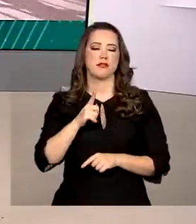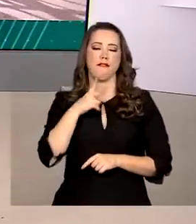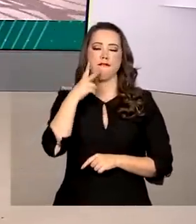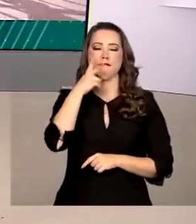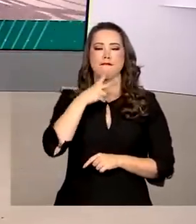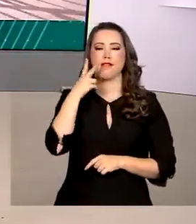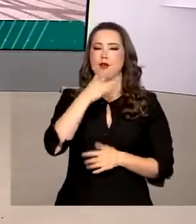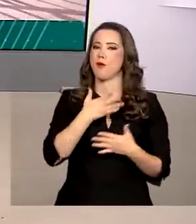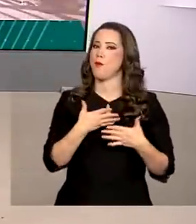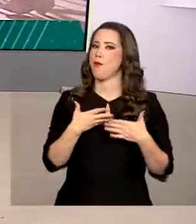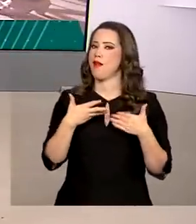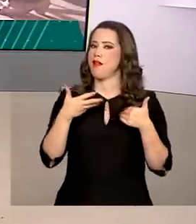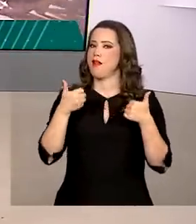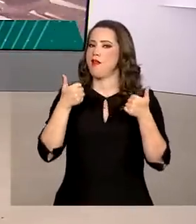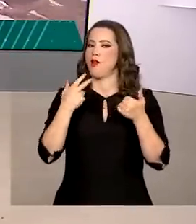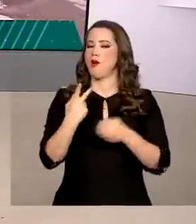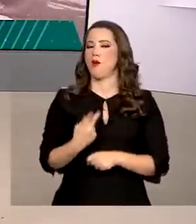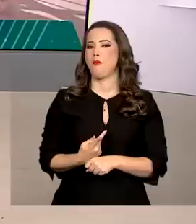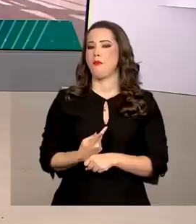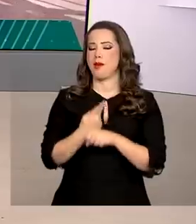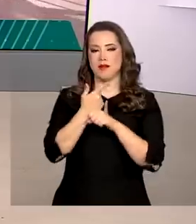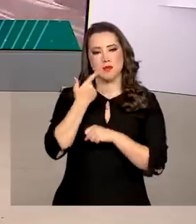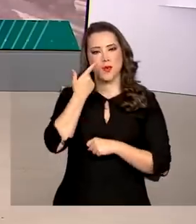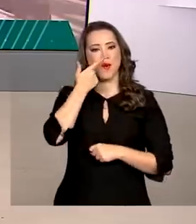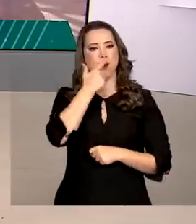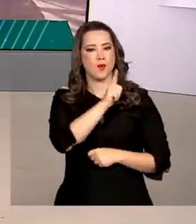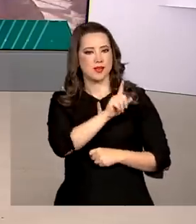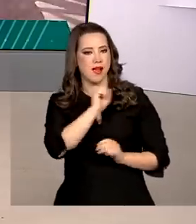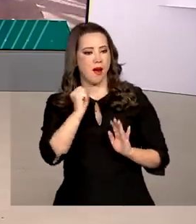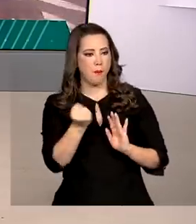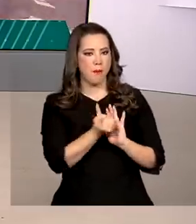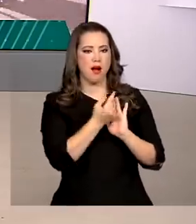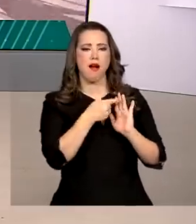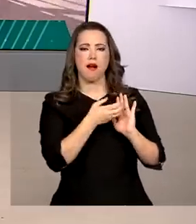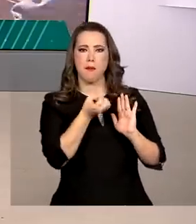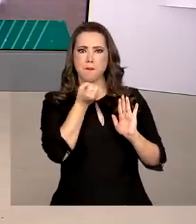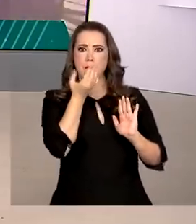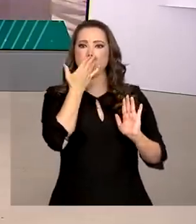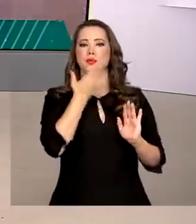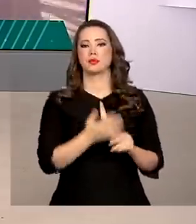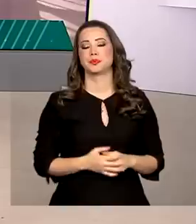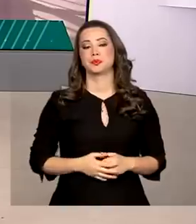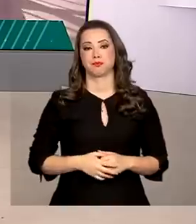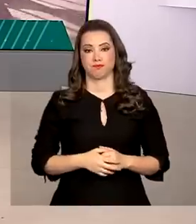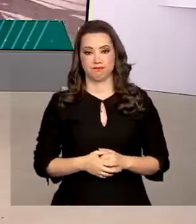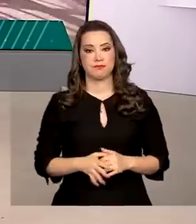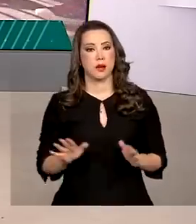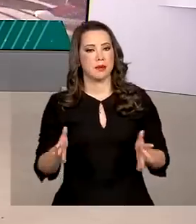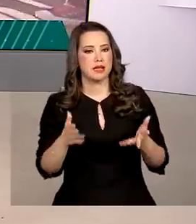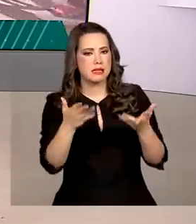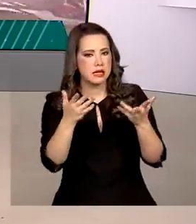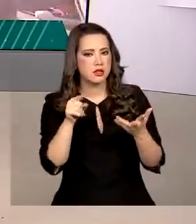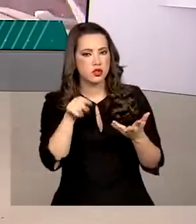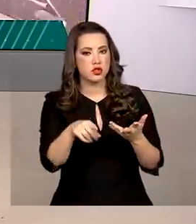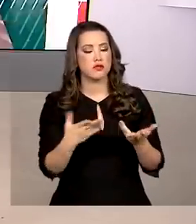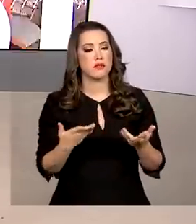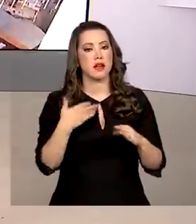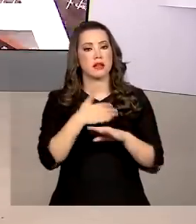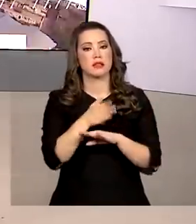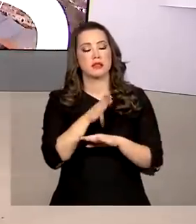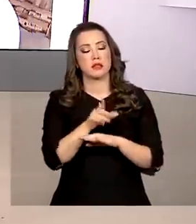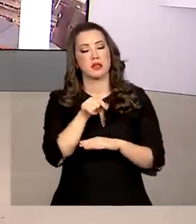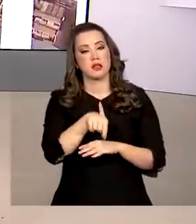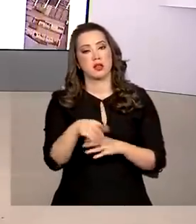melhores, com premiações internacionais que certificam a qualidade do produto. E para incentivar a entrada da produção nacional no